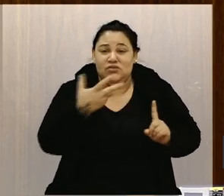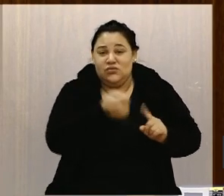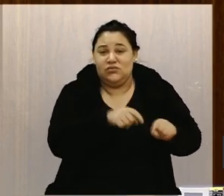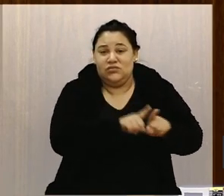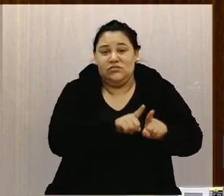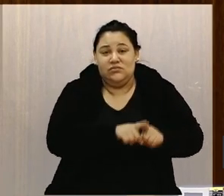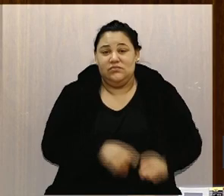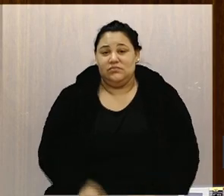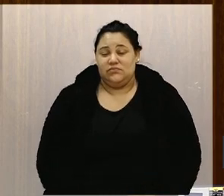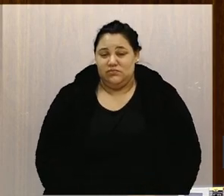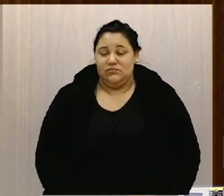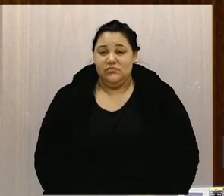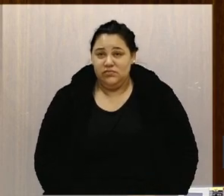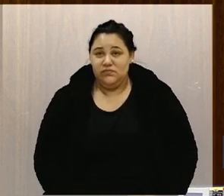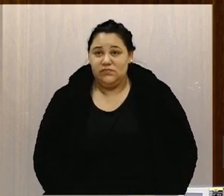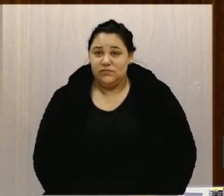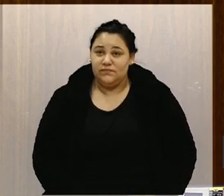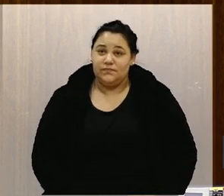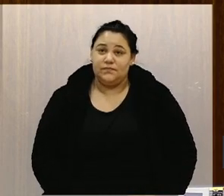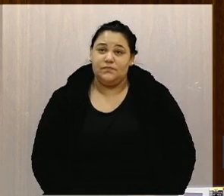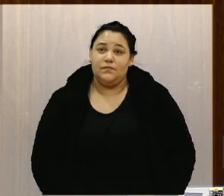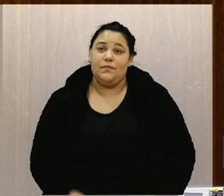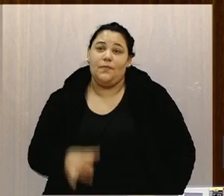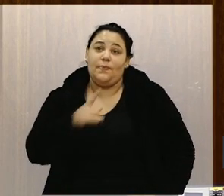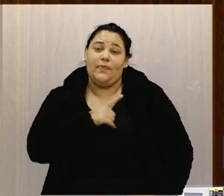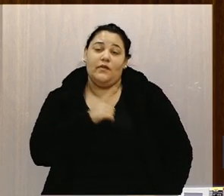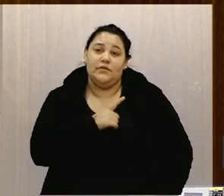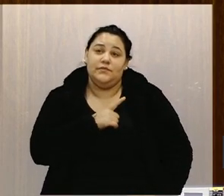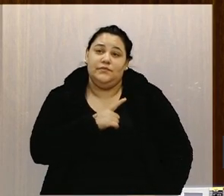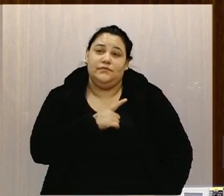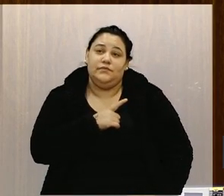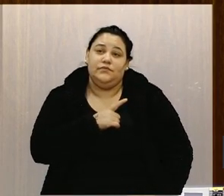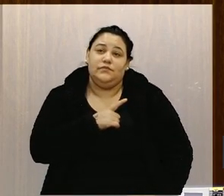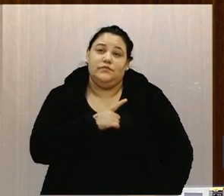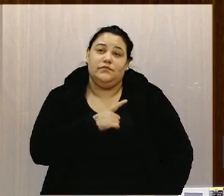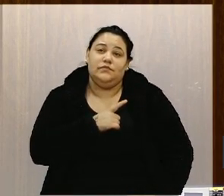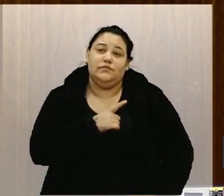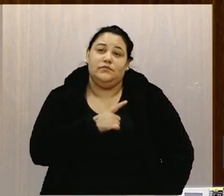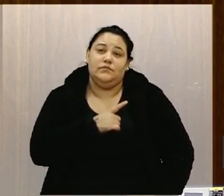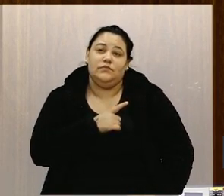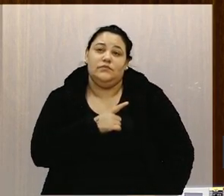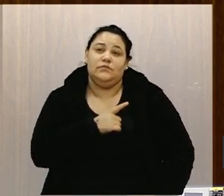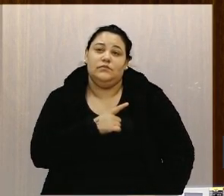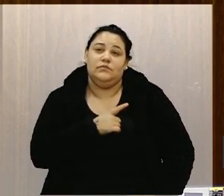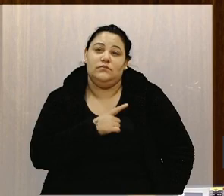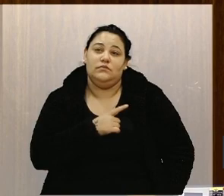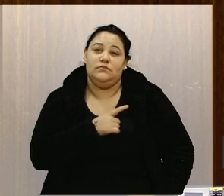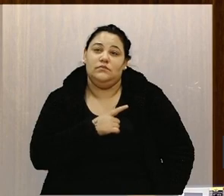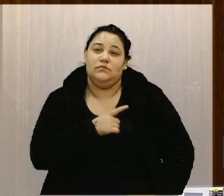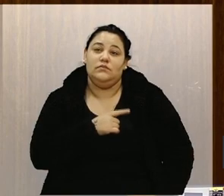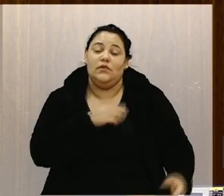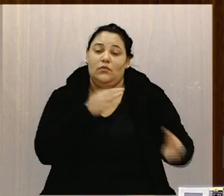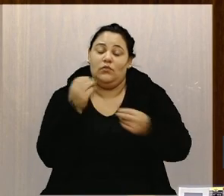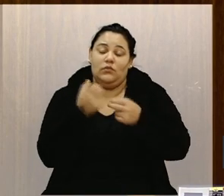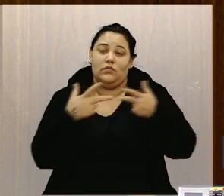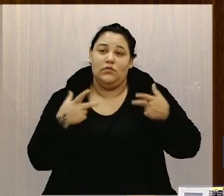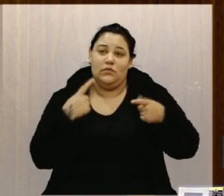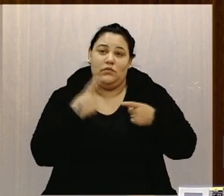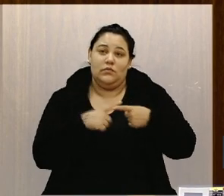tiveram diversas, diversas penalidades por causa disso,